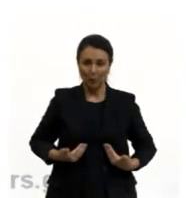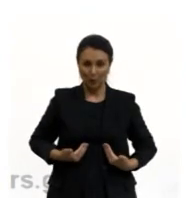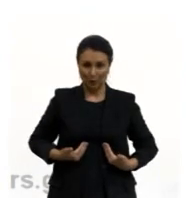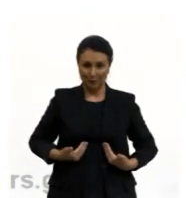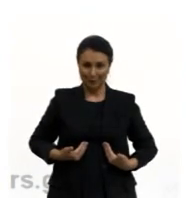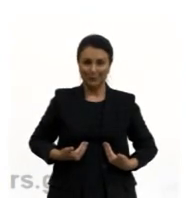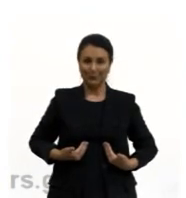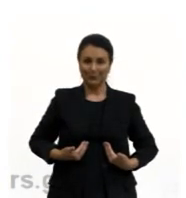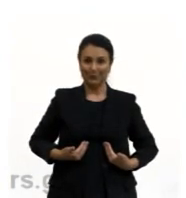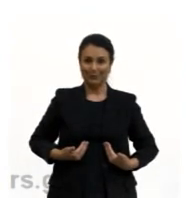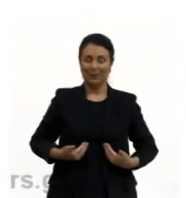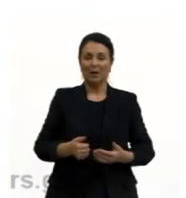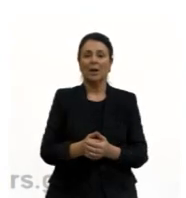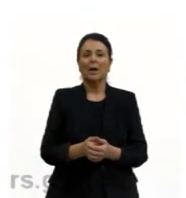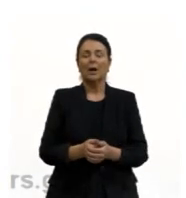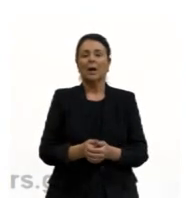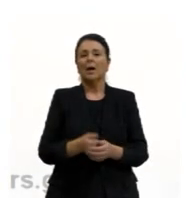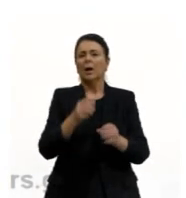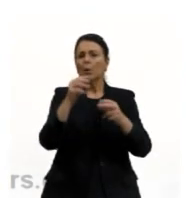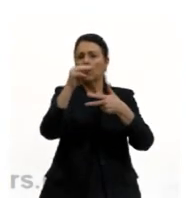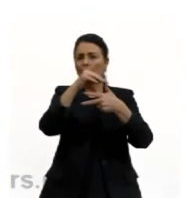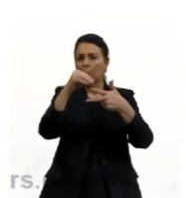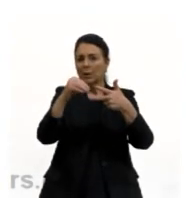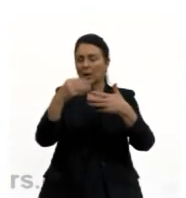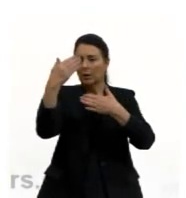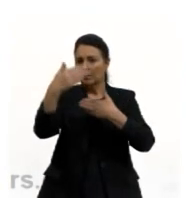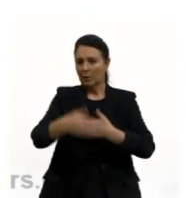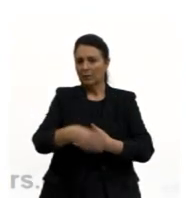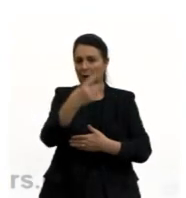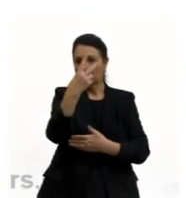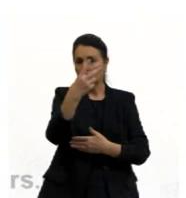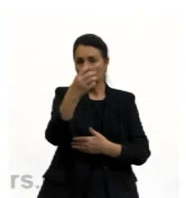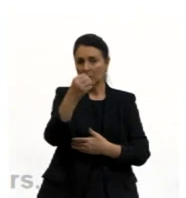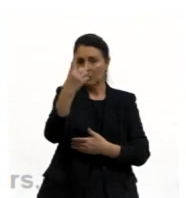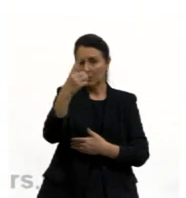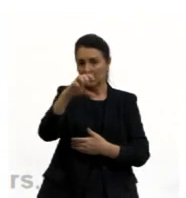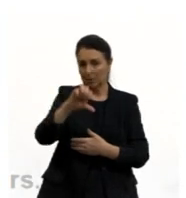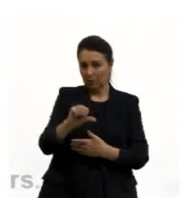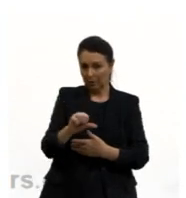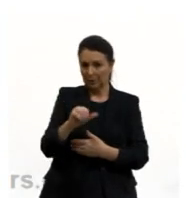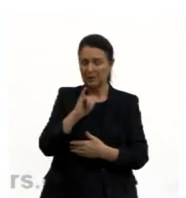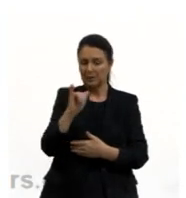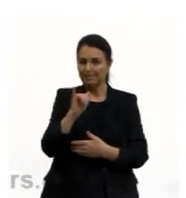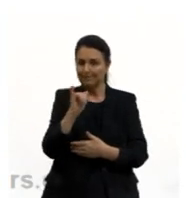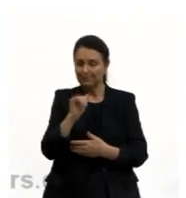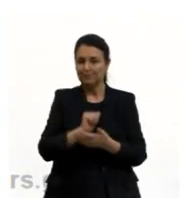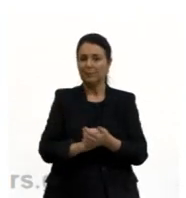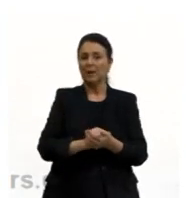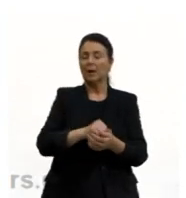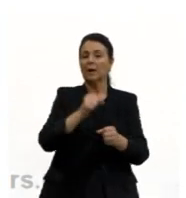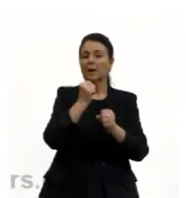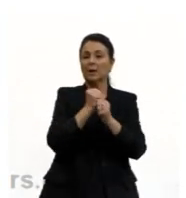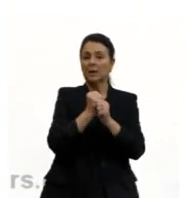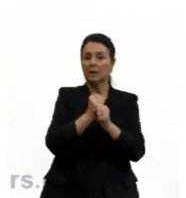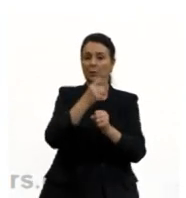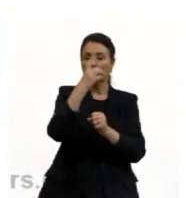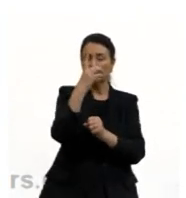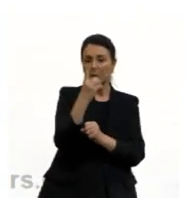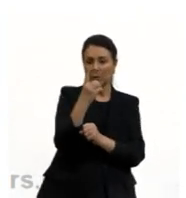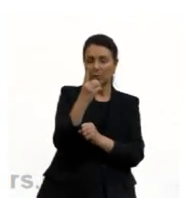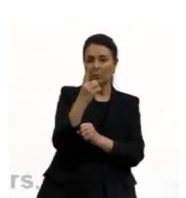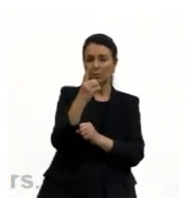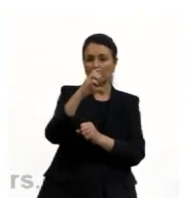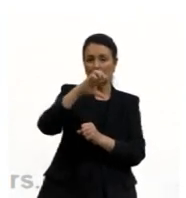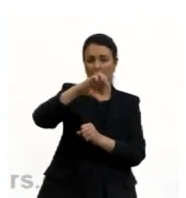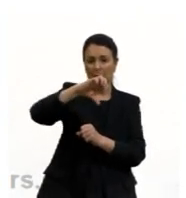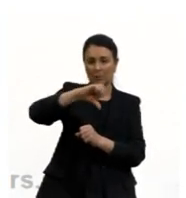2019 trouxe a seguinte questão sobre a evolução dos modelos atômicos, que em 1808, Dalton publicou o